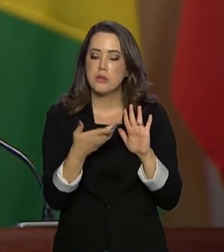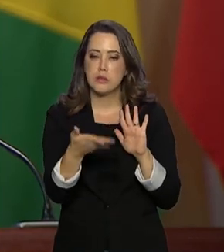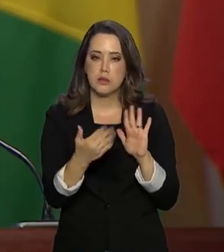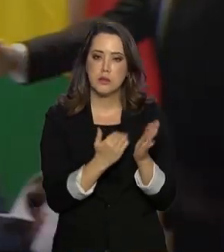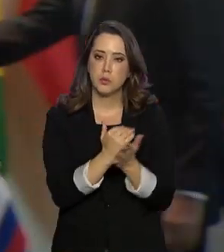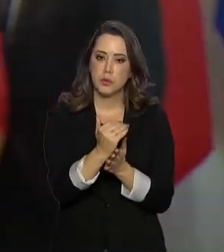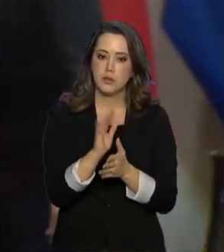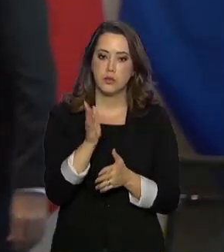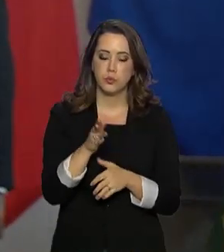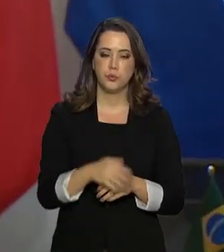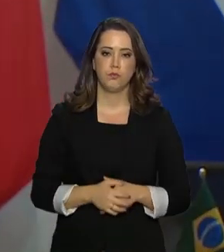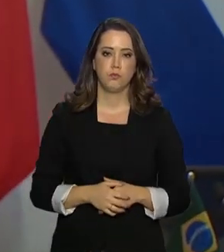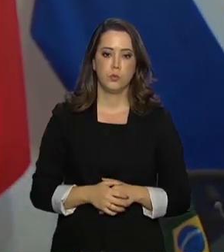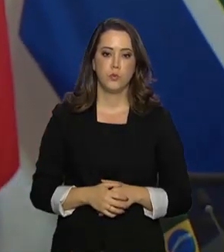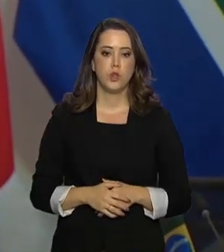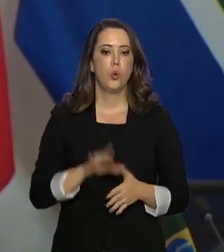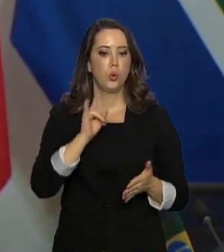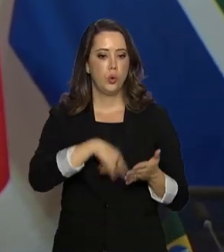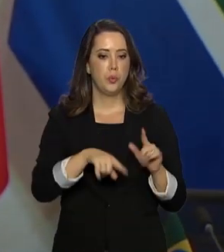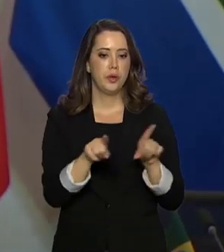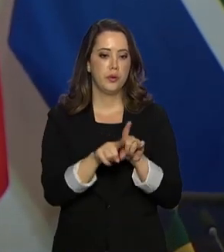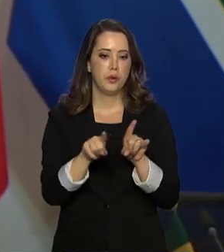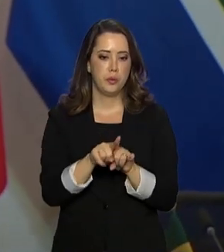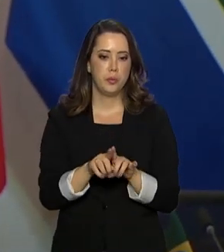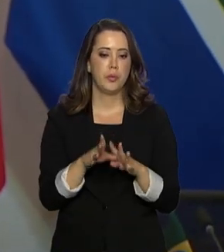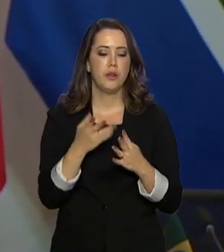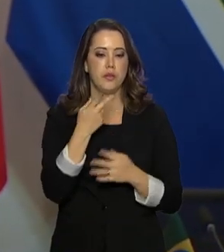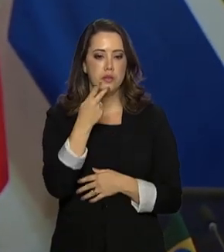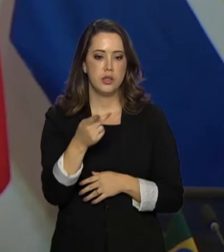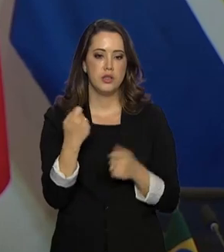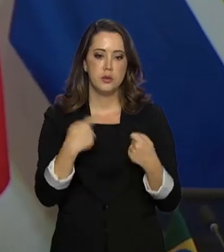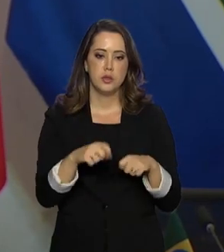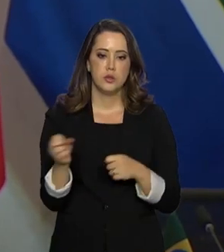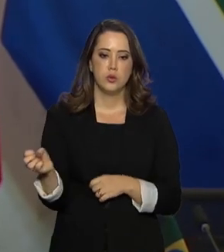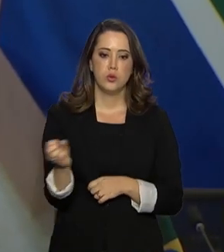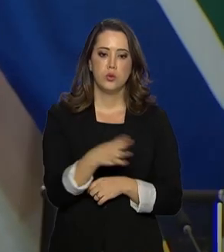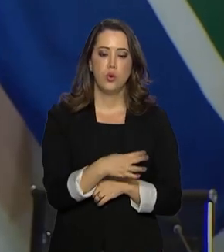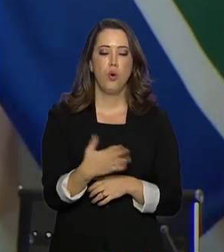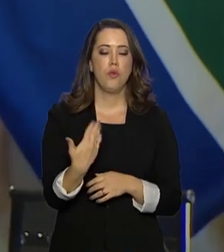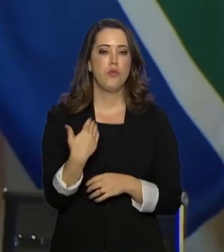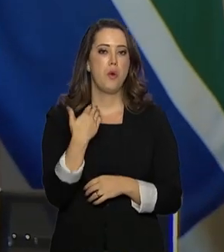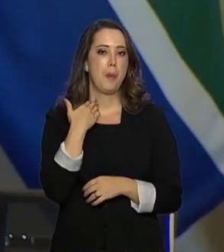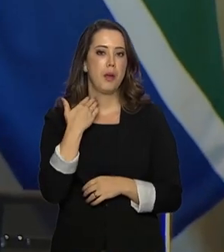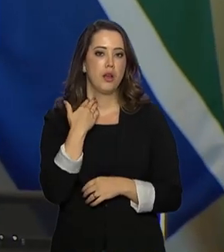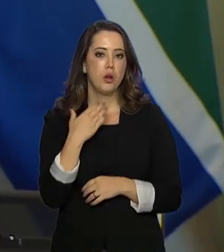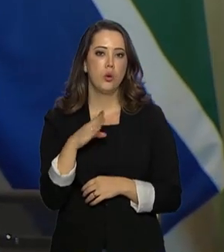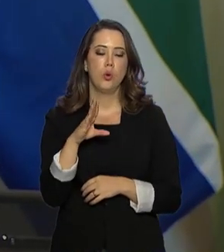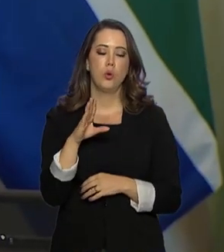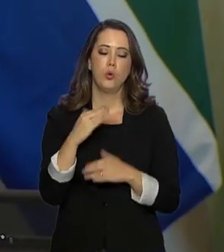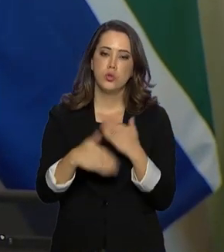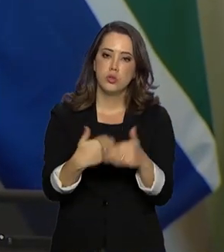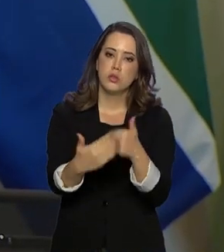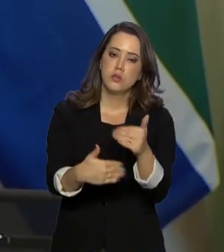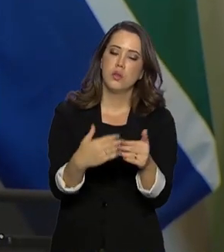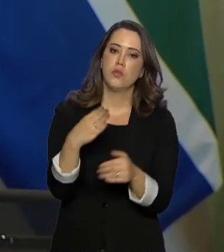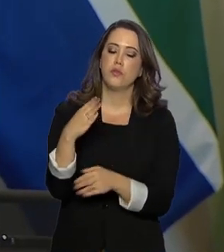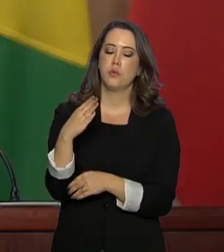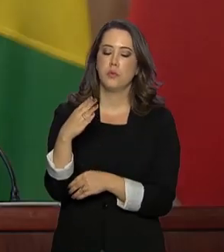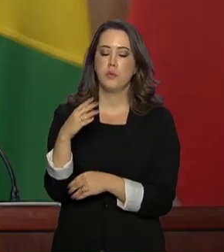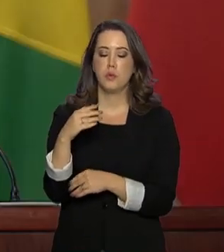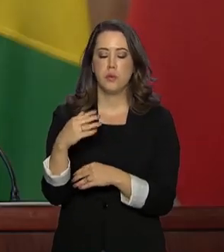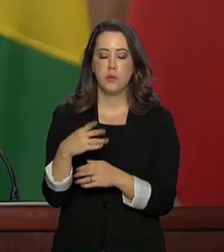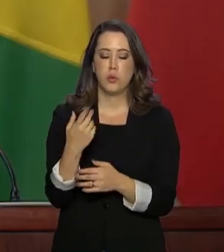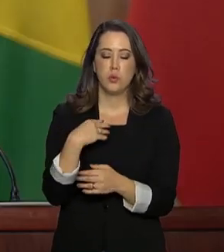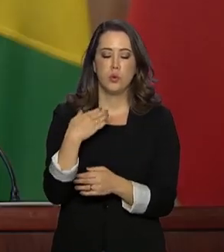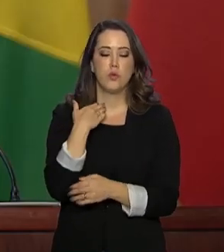implementação. O documento também sugere a possibilidade de um novo Banco de Desenvolvimento do BRICS financiar projetos de energia.